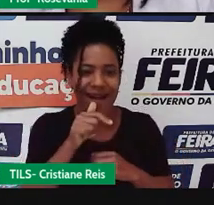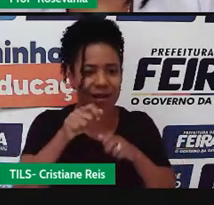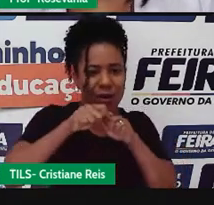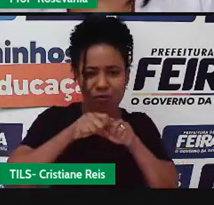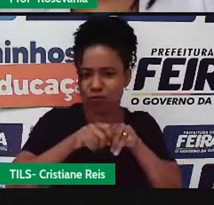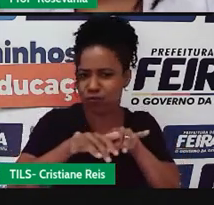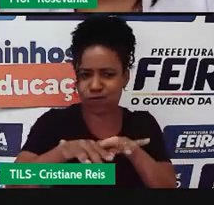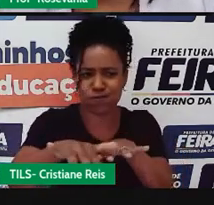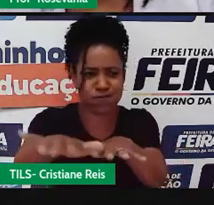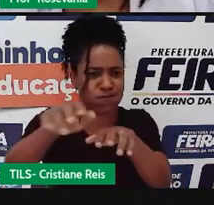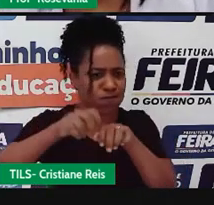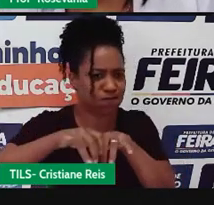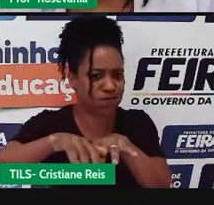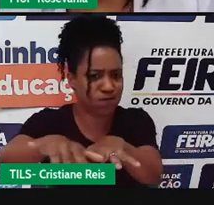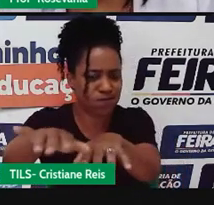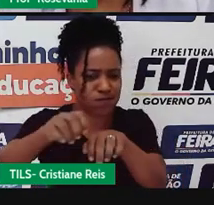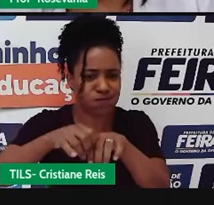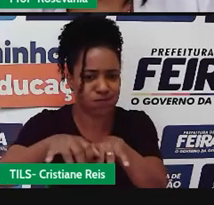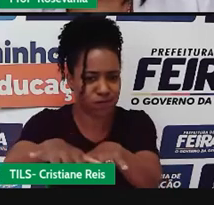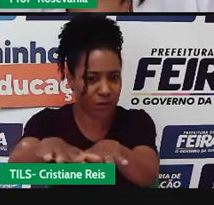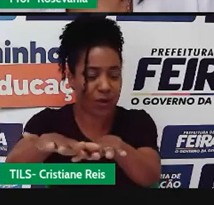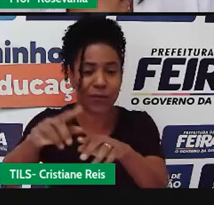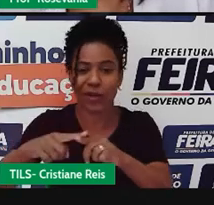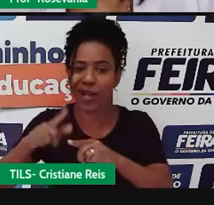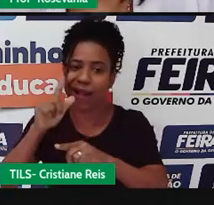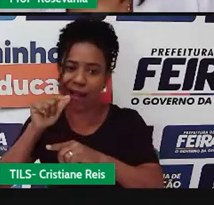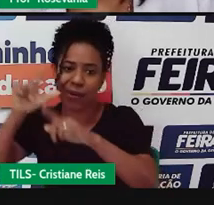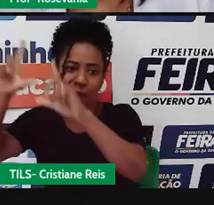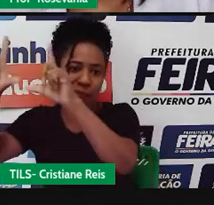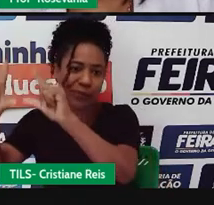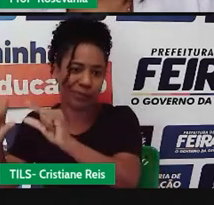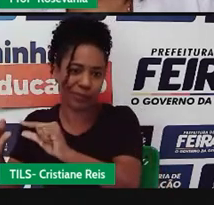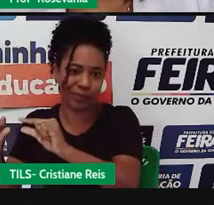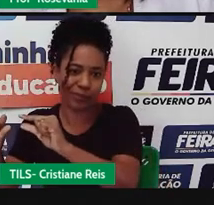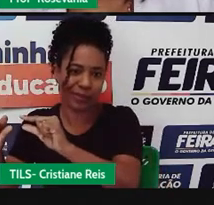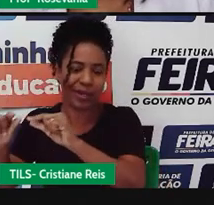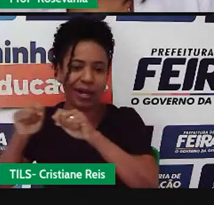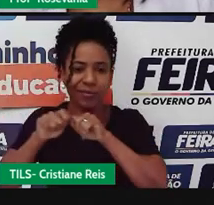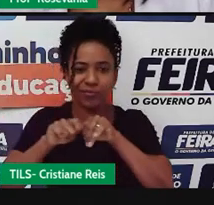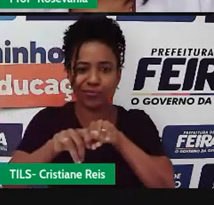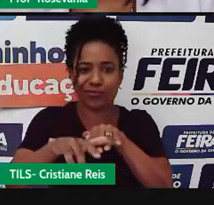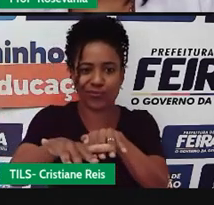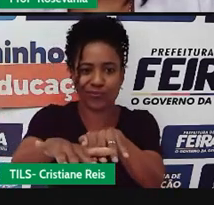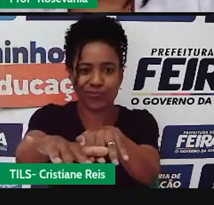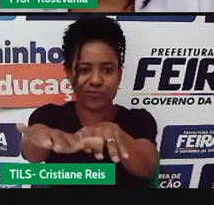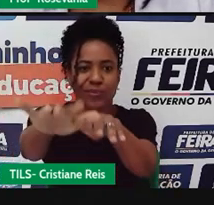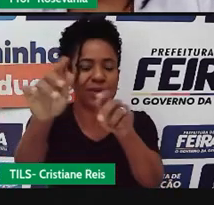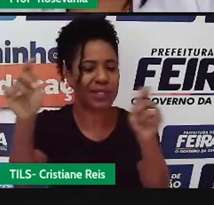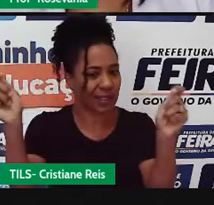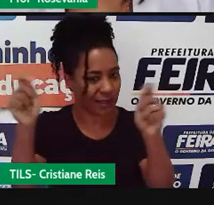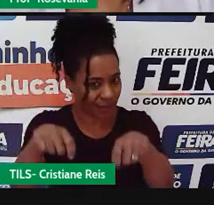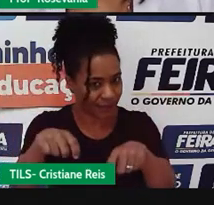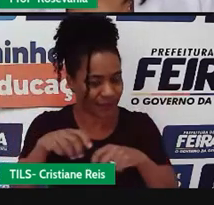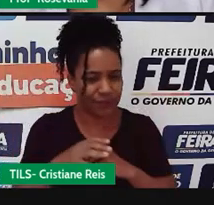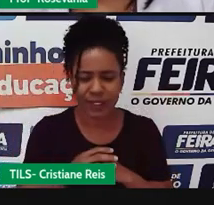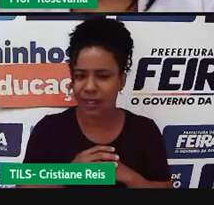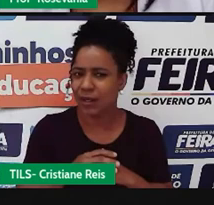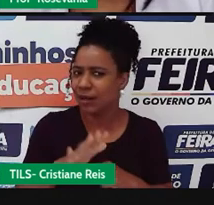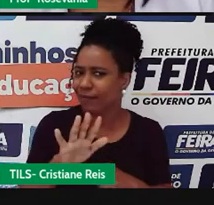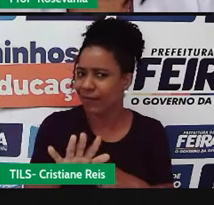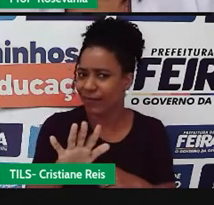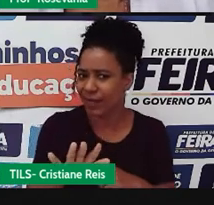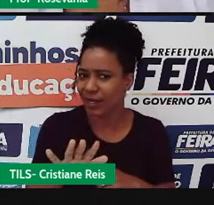rapidamente para não gerar as enchentes. E aí, essa capilaridade que o solo teria, ela